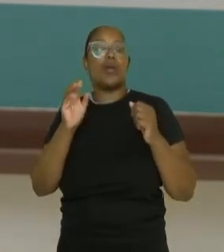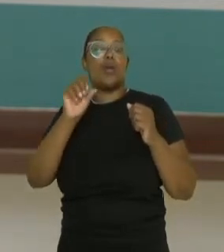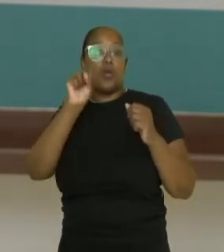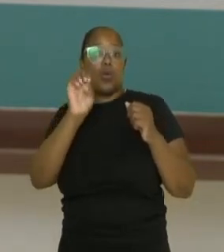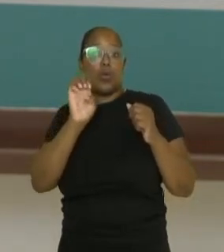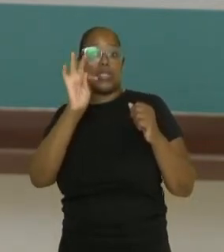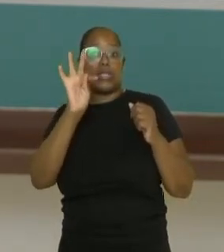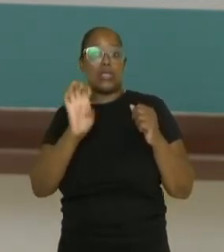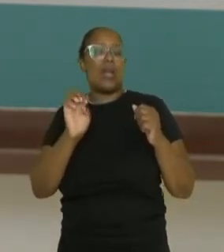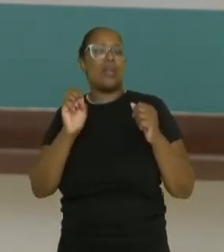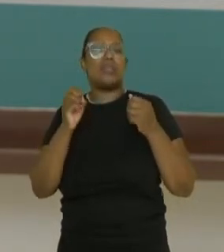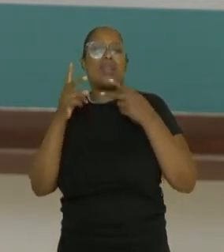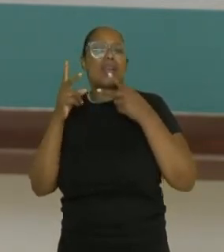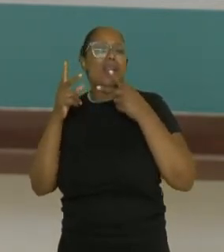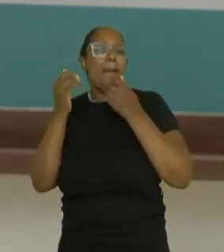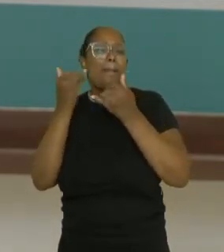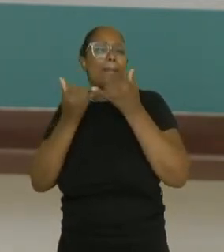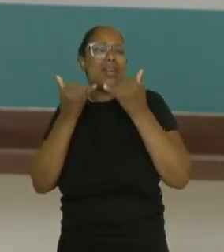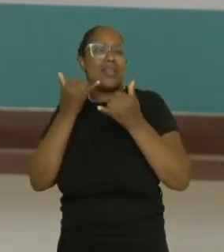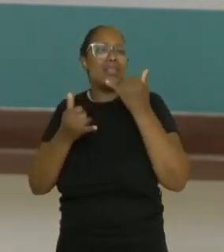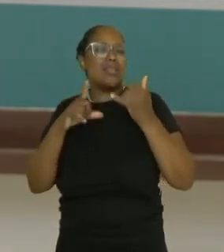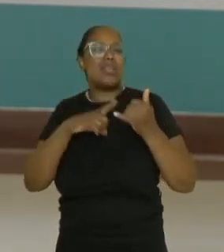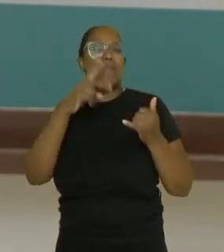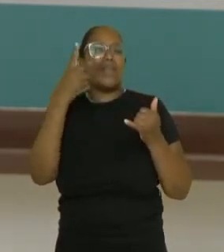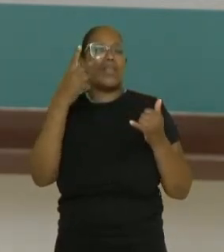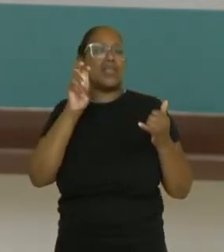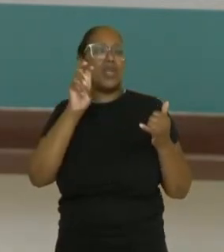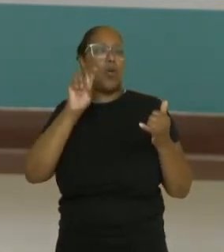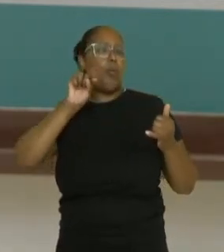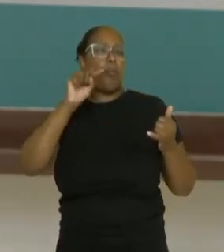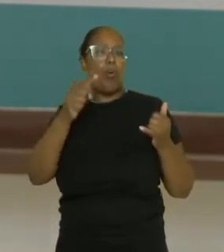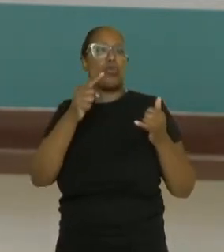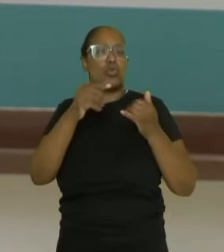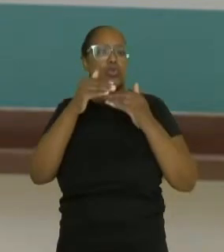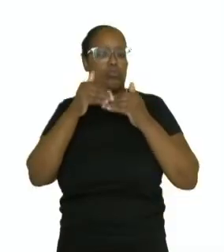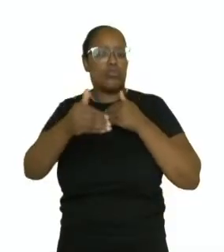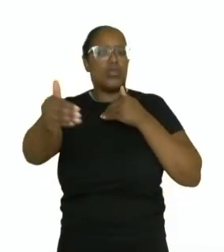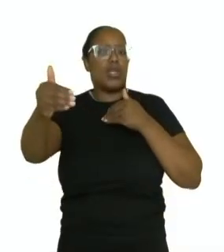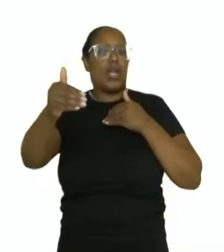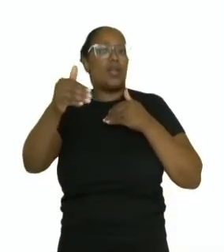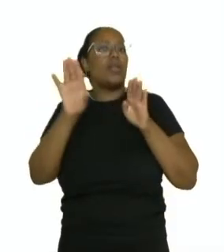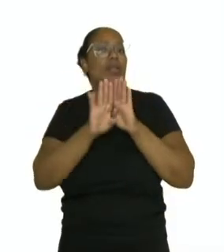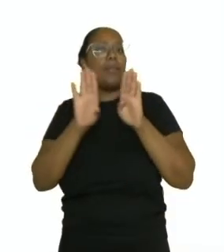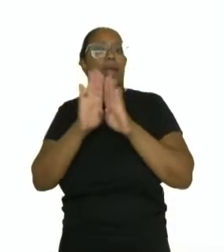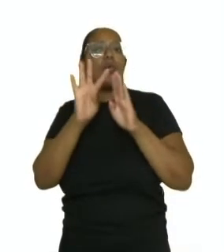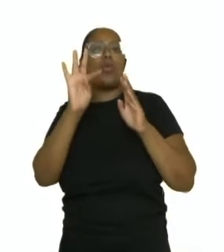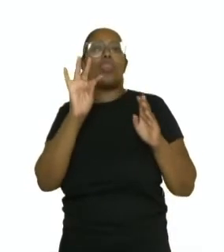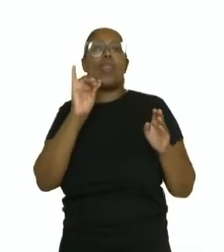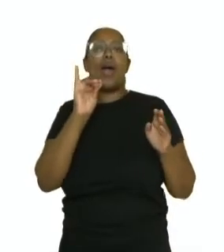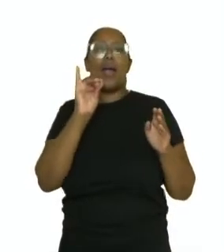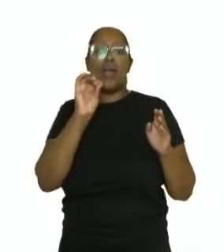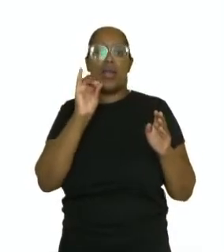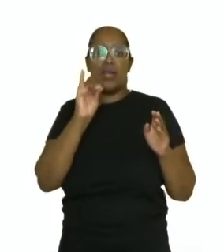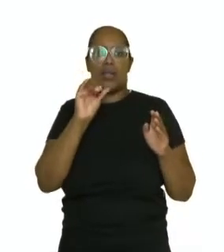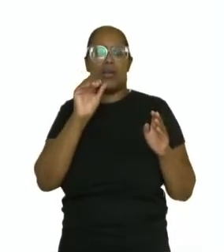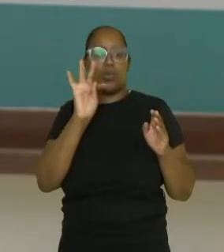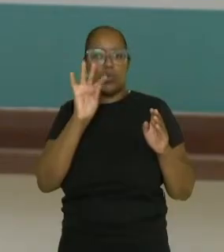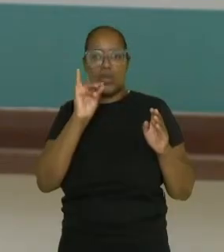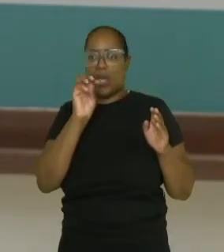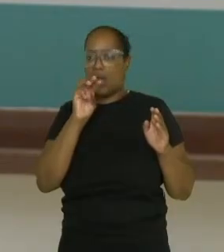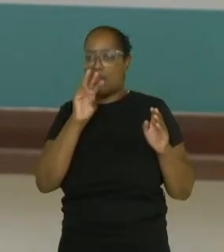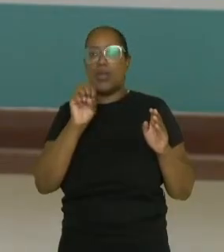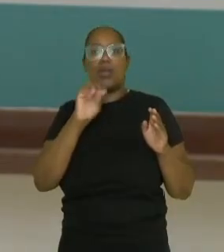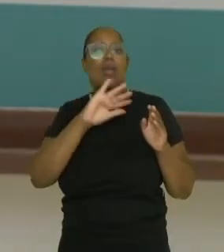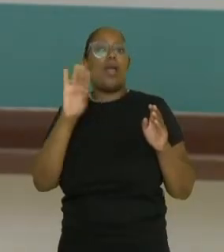muito parecido com o vôlei né tem 25 pontos corridos e o tiebreak 15 quem é a partida quem vence 3 sets como